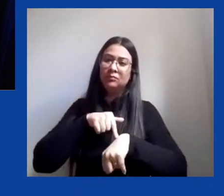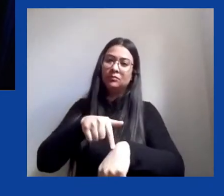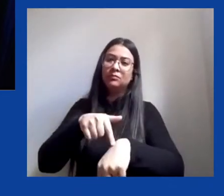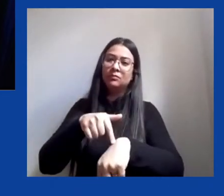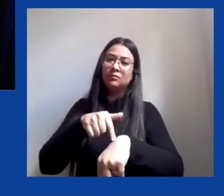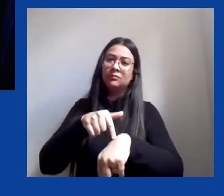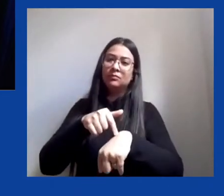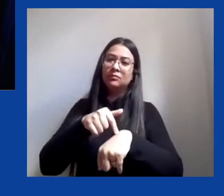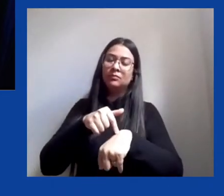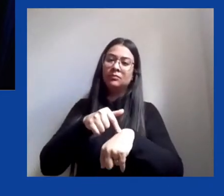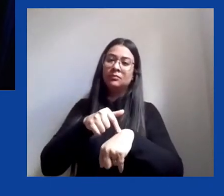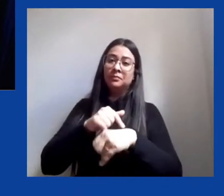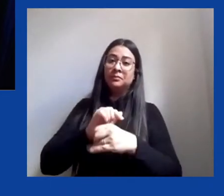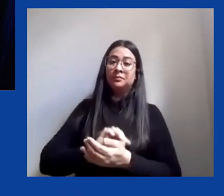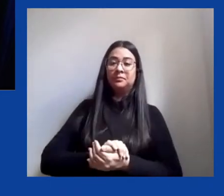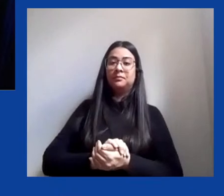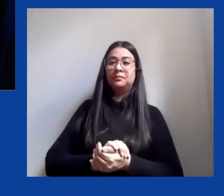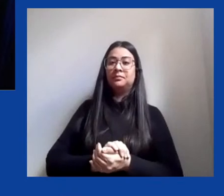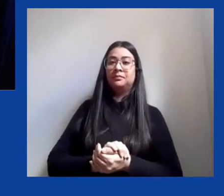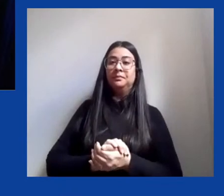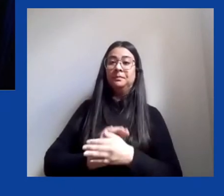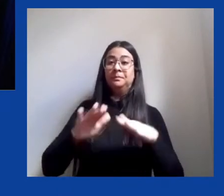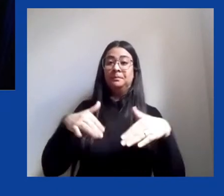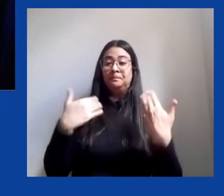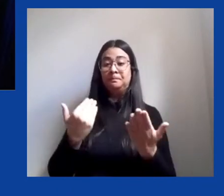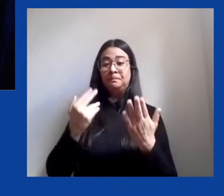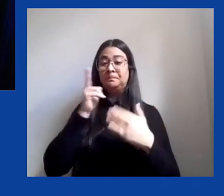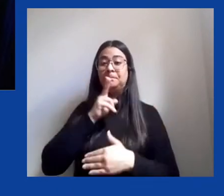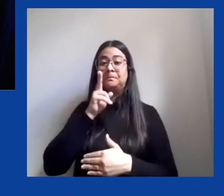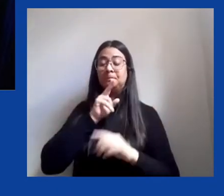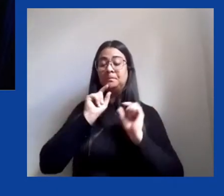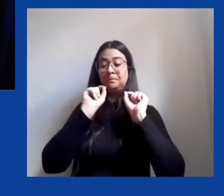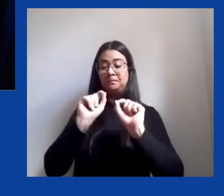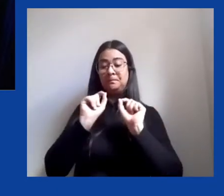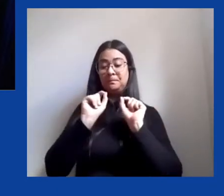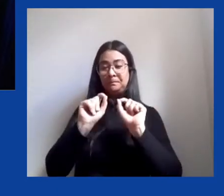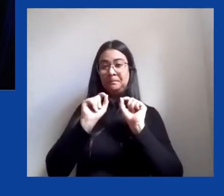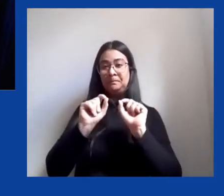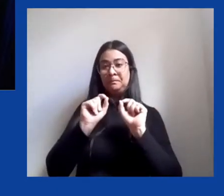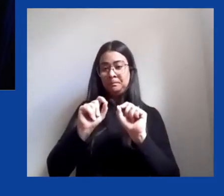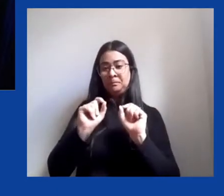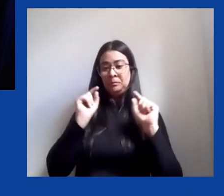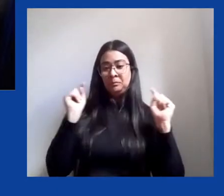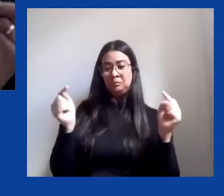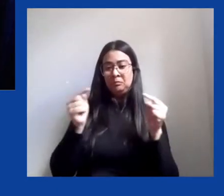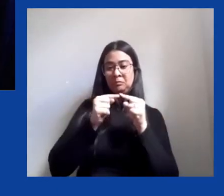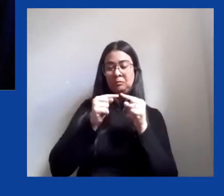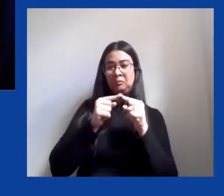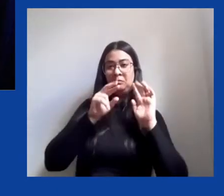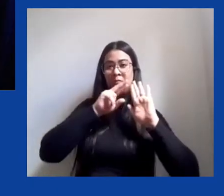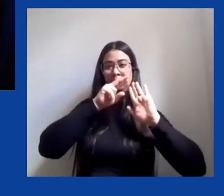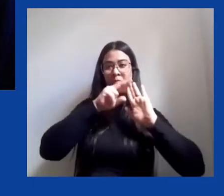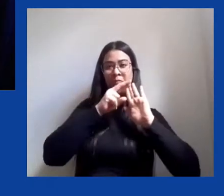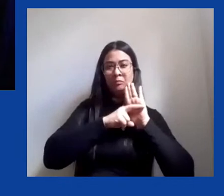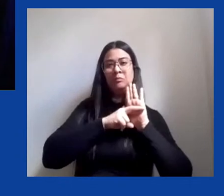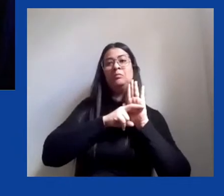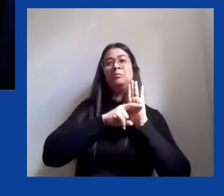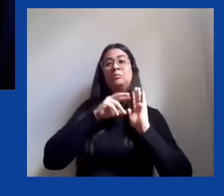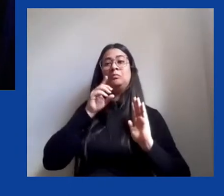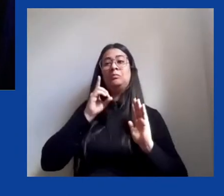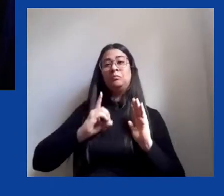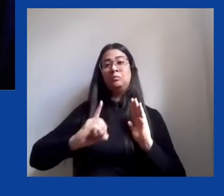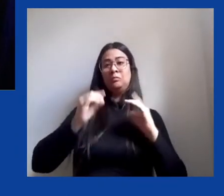Eu começo lembrando que, de acordo com as diretrizes nacionais para a educação e direitos humanos de 2012,